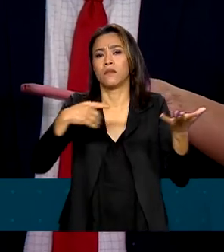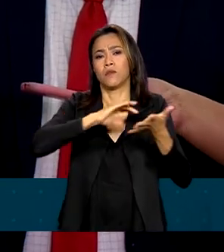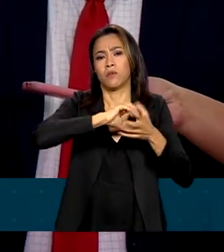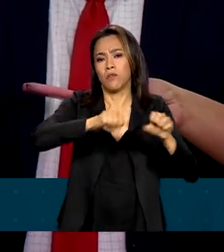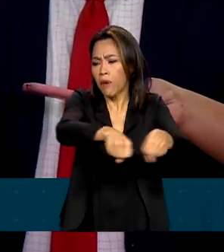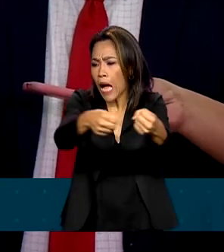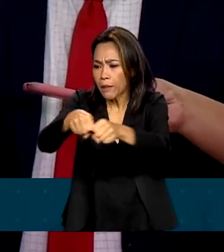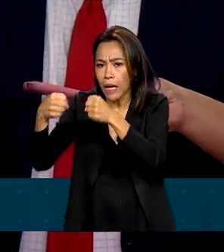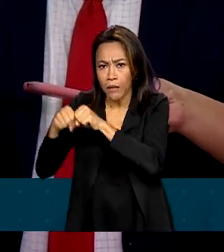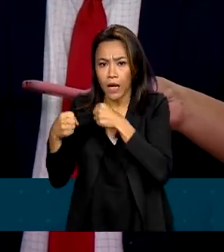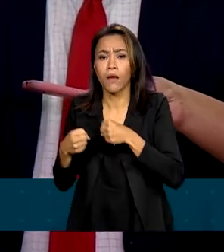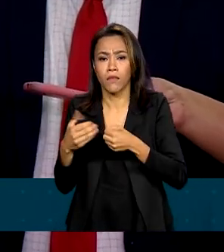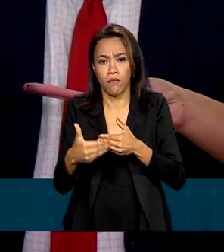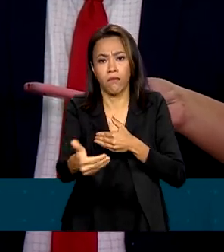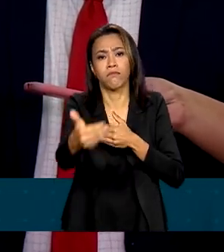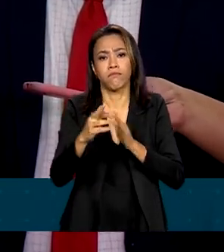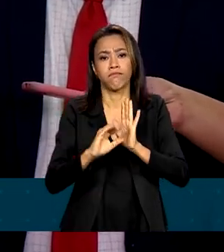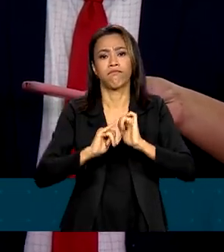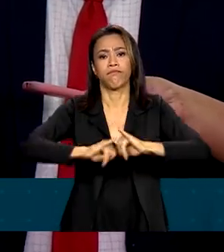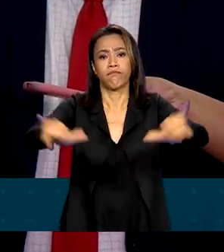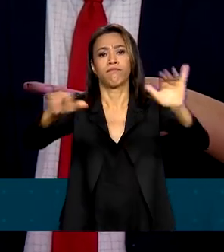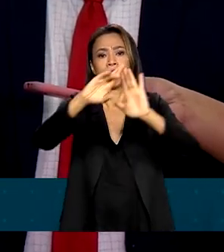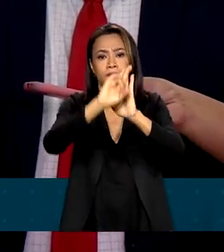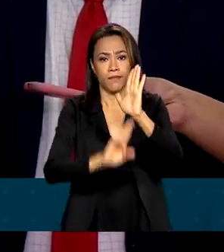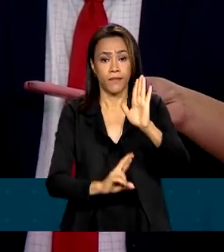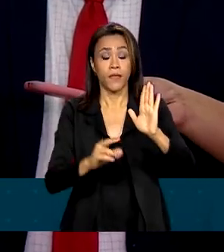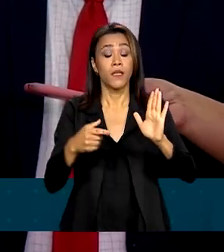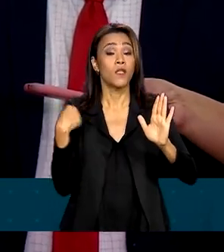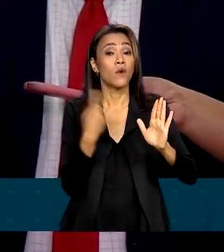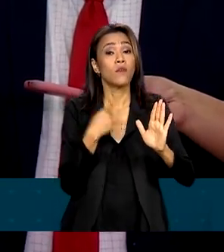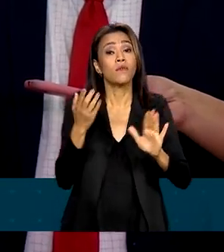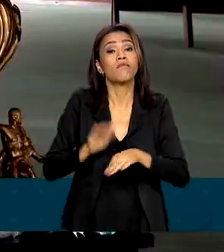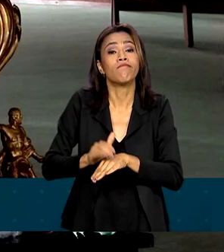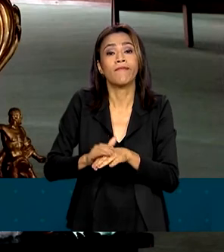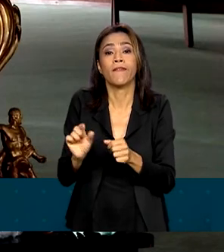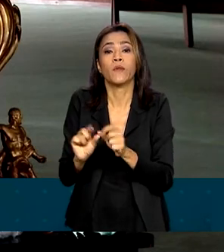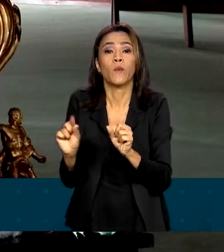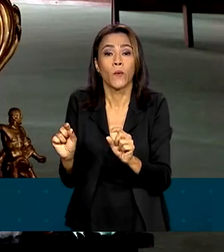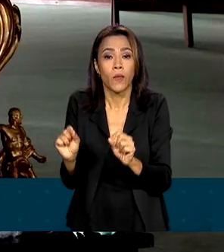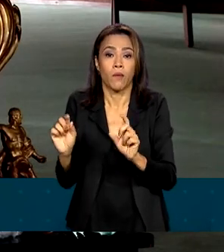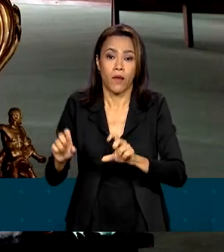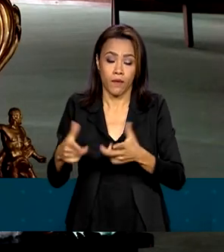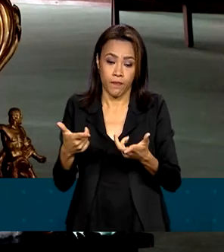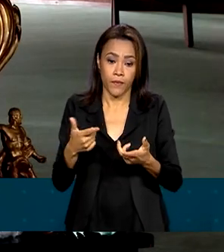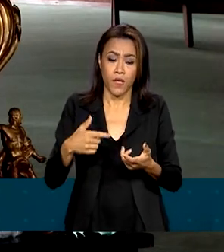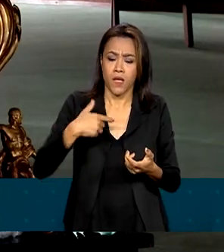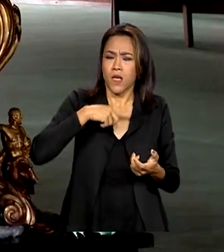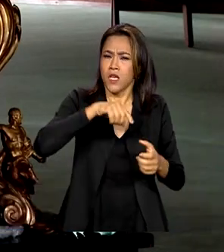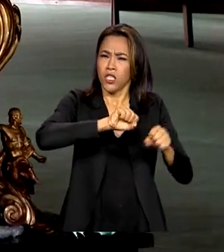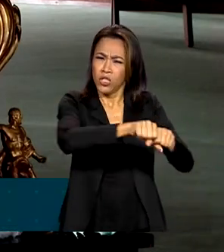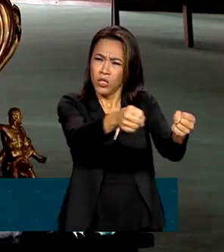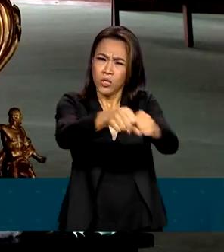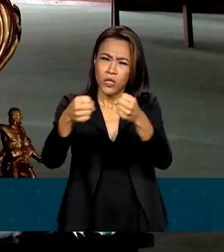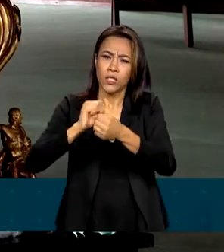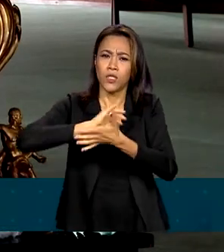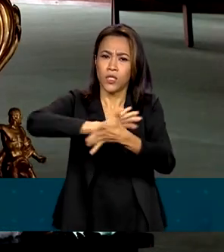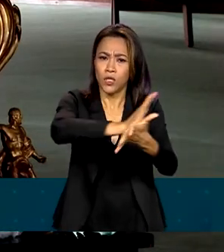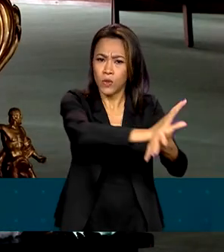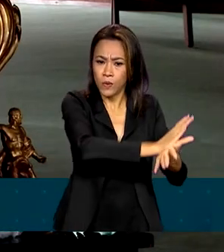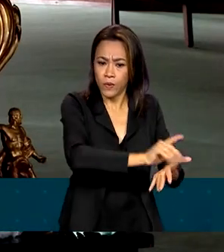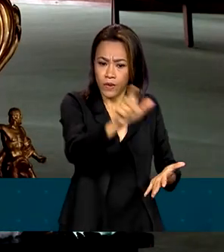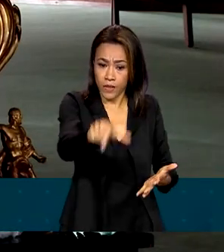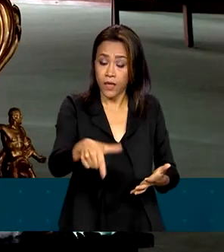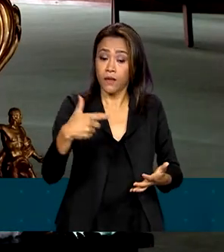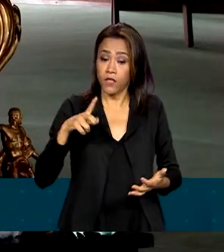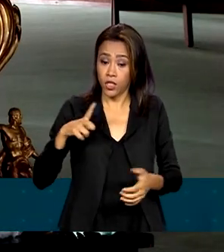e como que nós vamos fazer para fazer essa recuperação. Entre as obras destruídas pelos terroristas, está